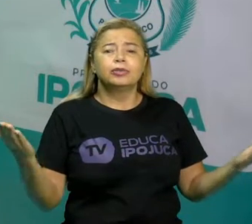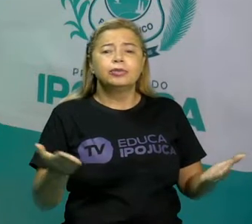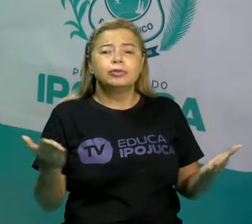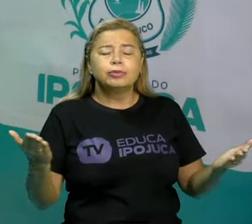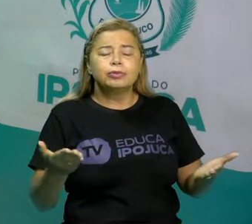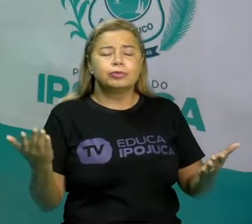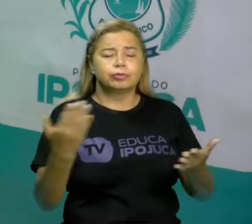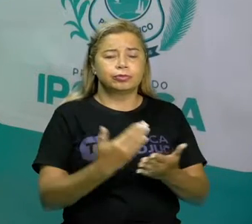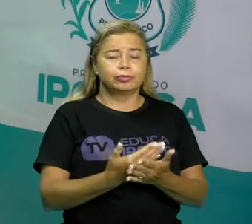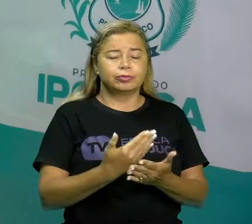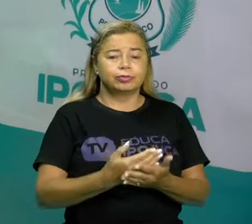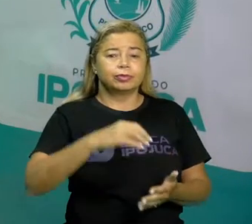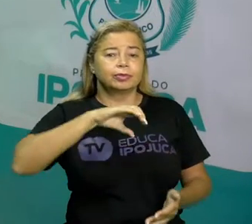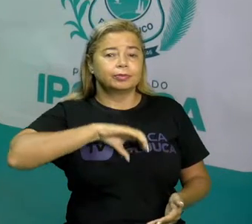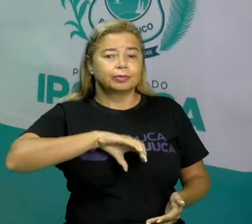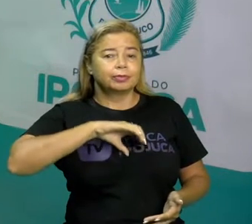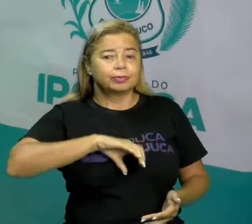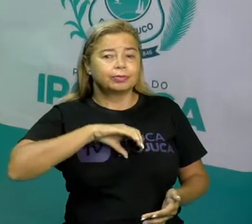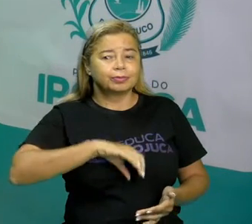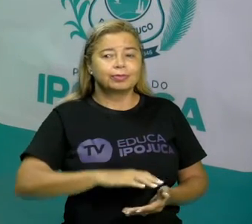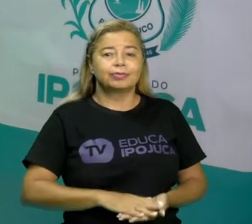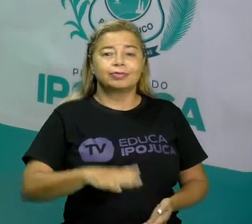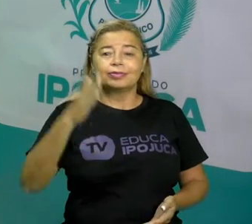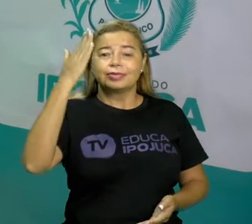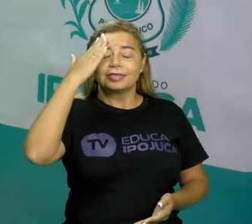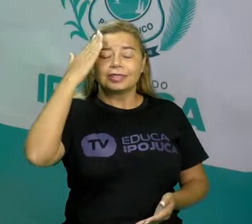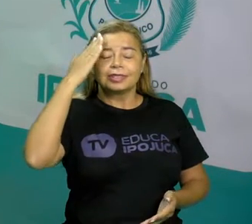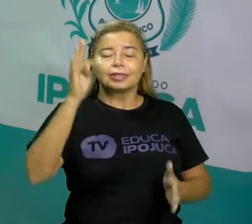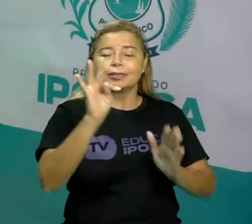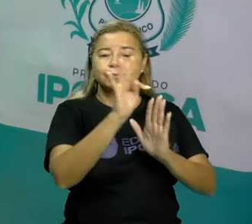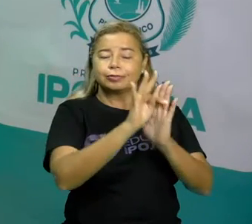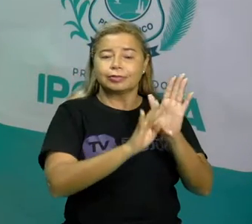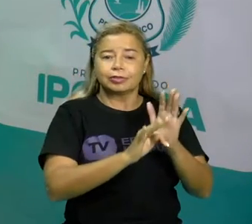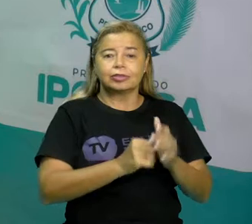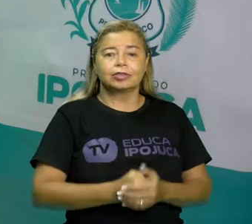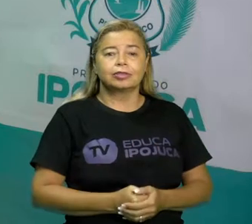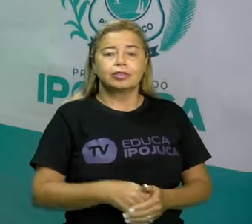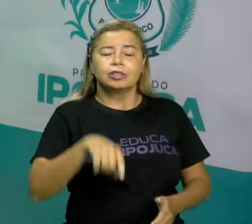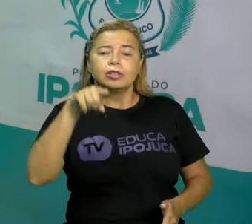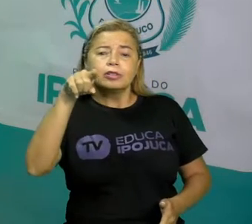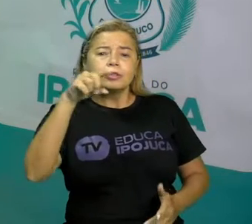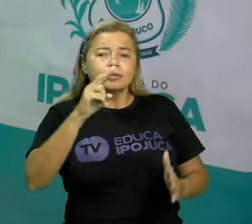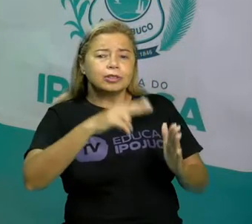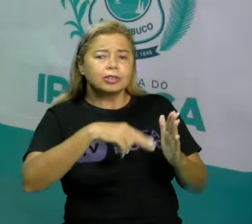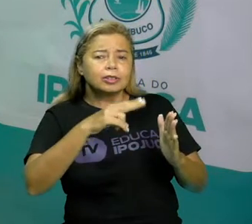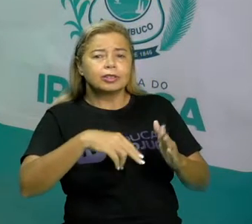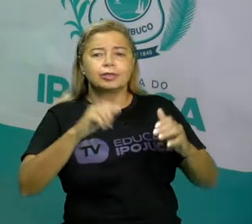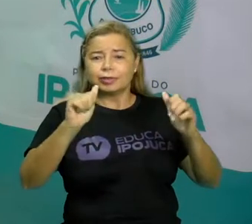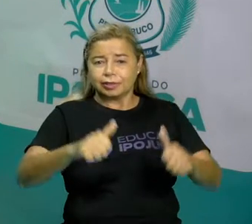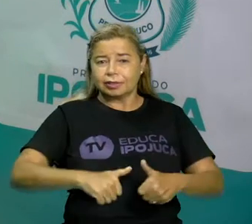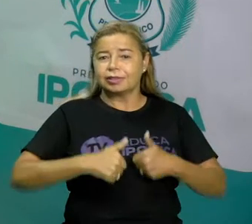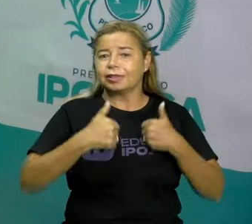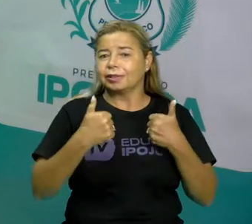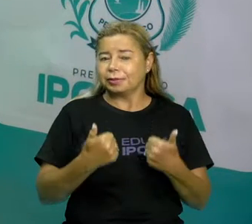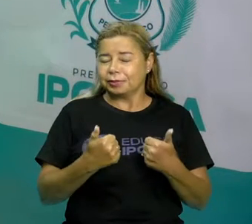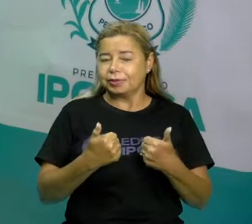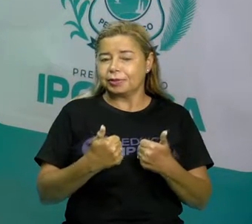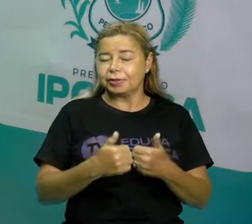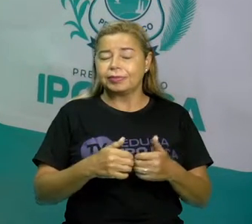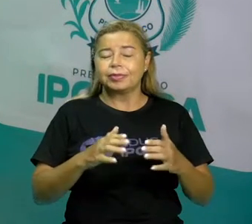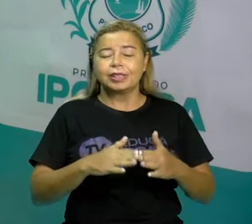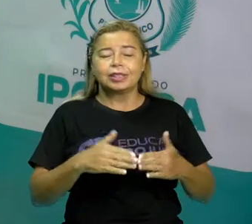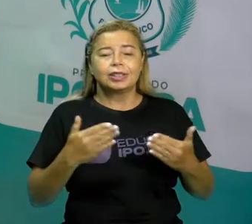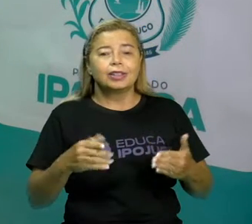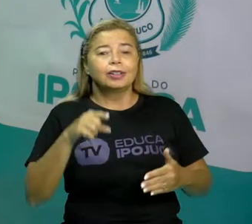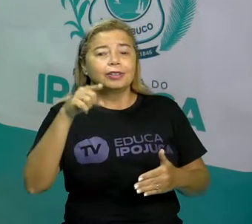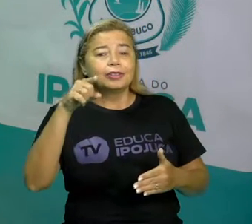portuguesa, compreensão textual. Como está a sua leitura? Vamos entender os textos, ler junto com